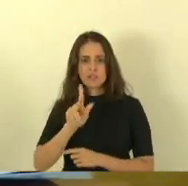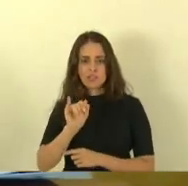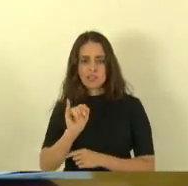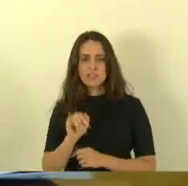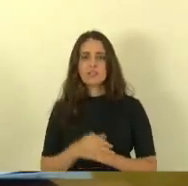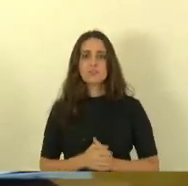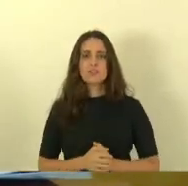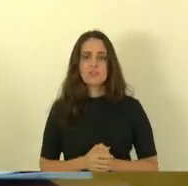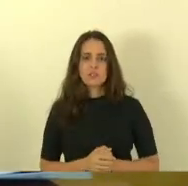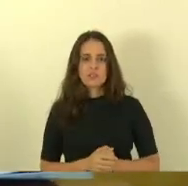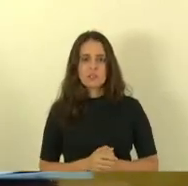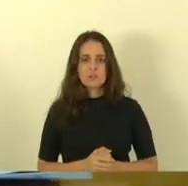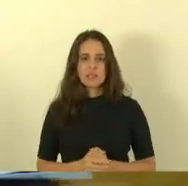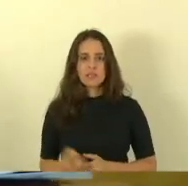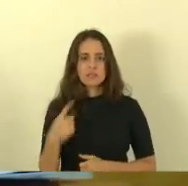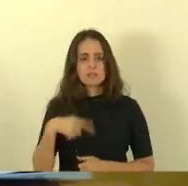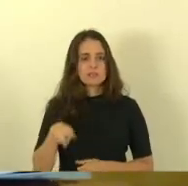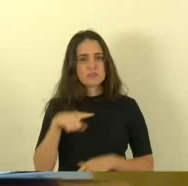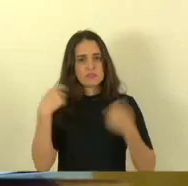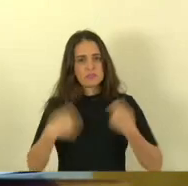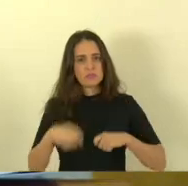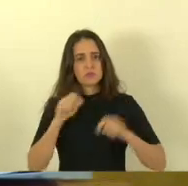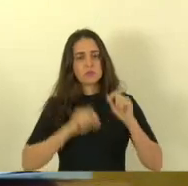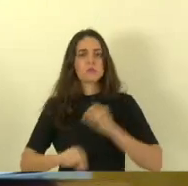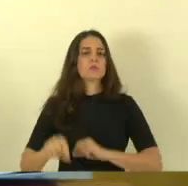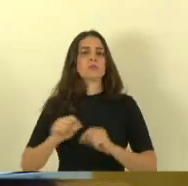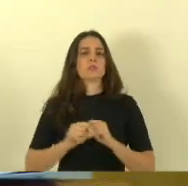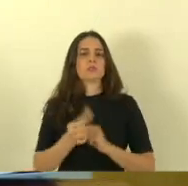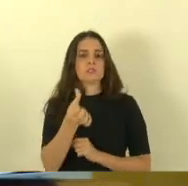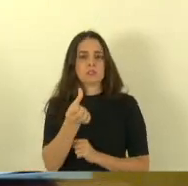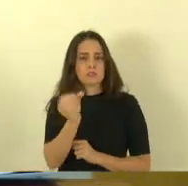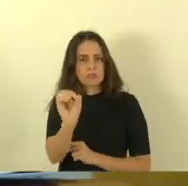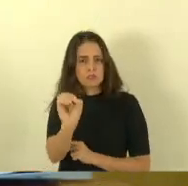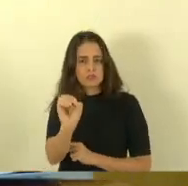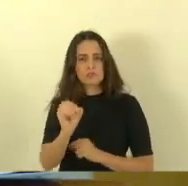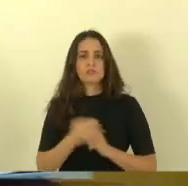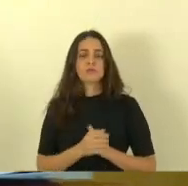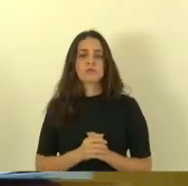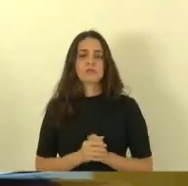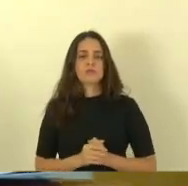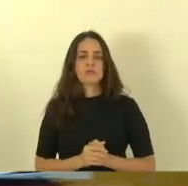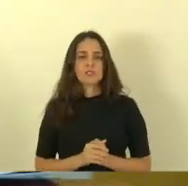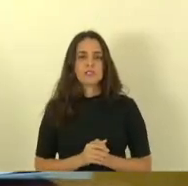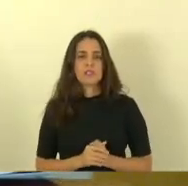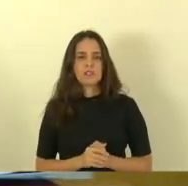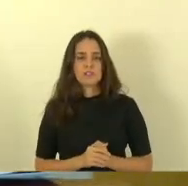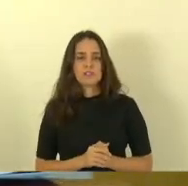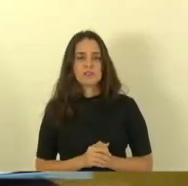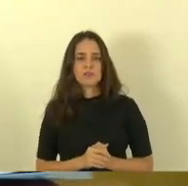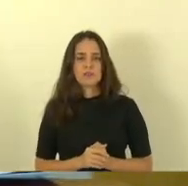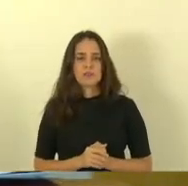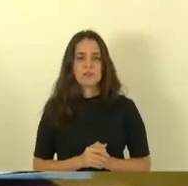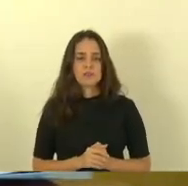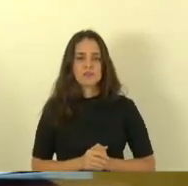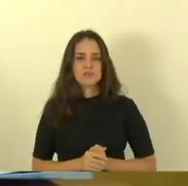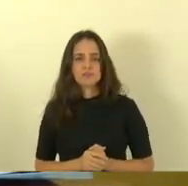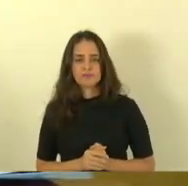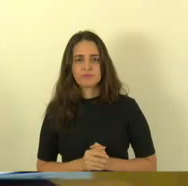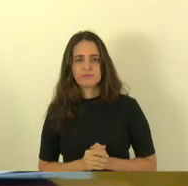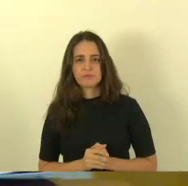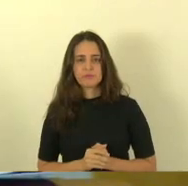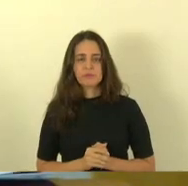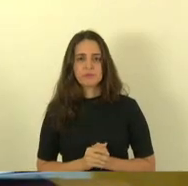nós precisamos colocar os sessenta porque colocando eles com